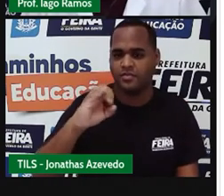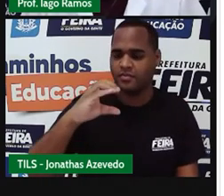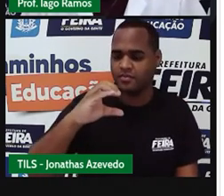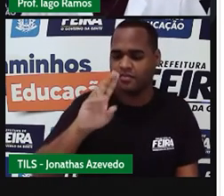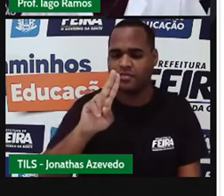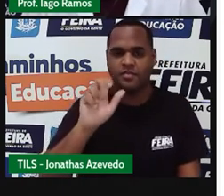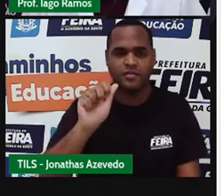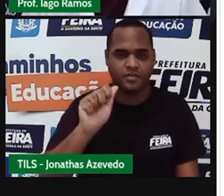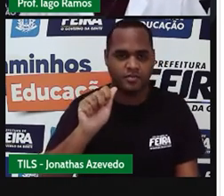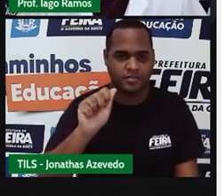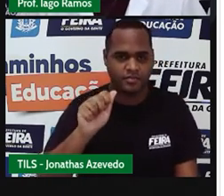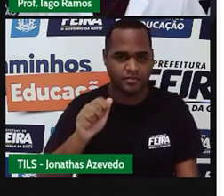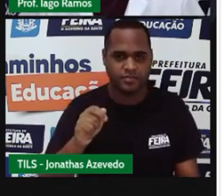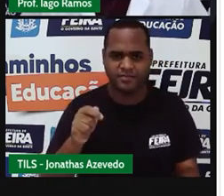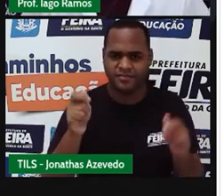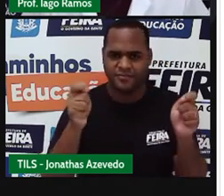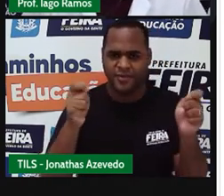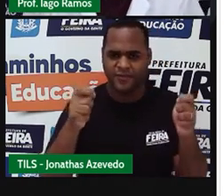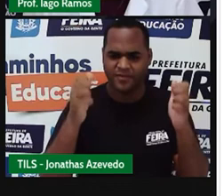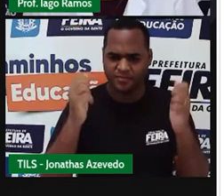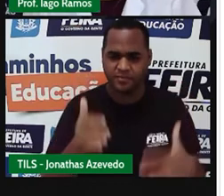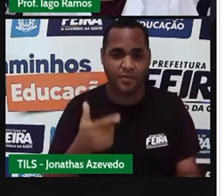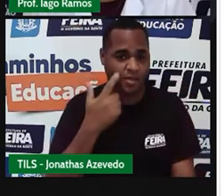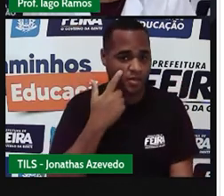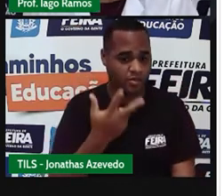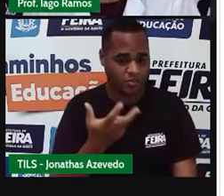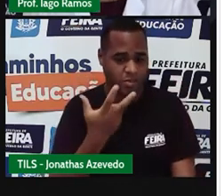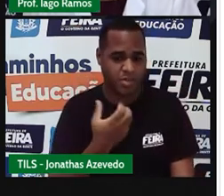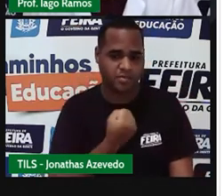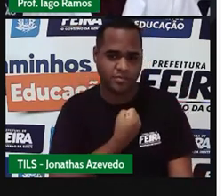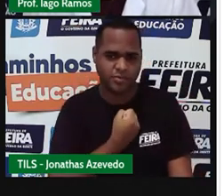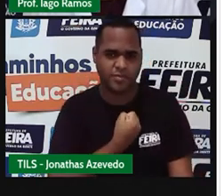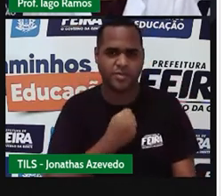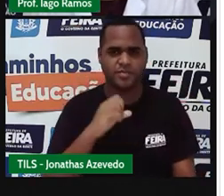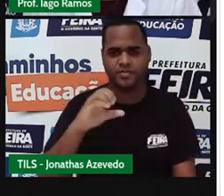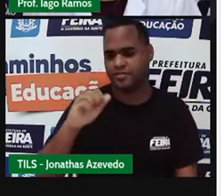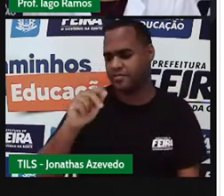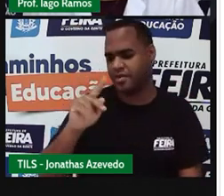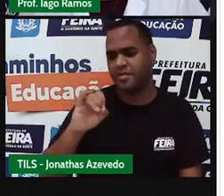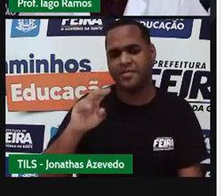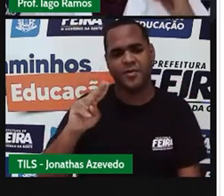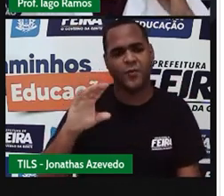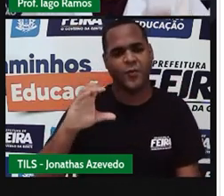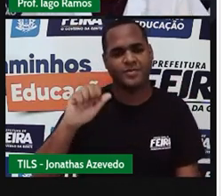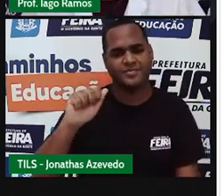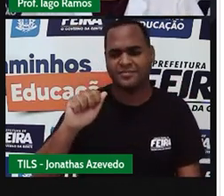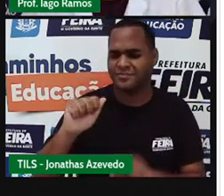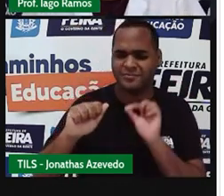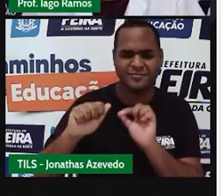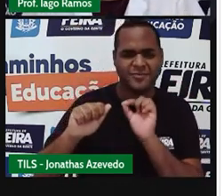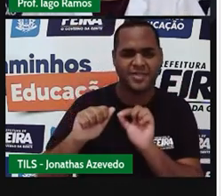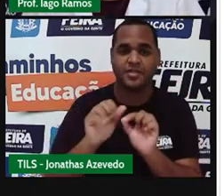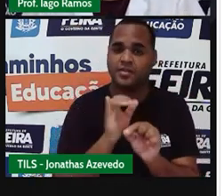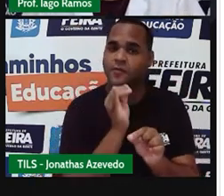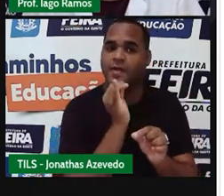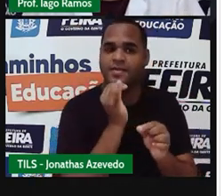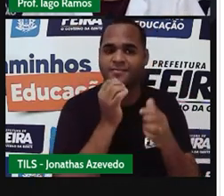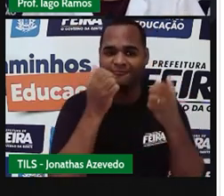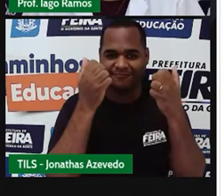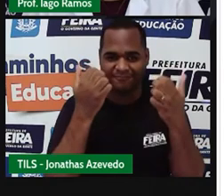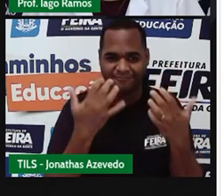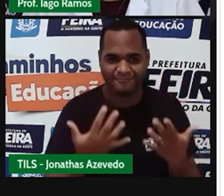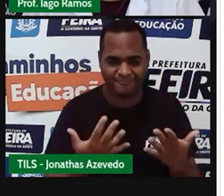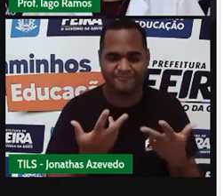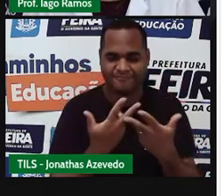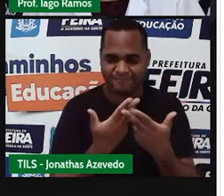Pois é, você sabe o que é o número Capicua. Se liga aí, olha só os exemplos que eu trago para você.